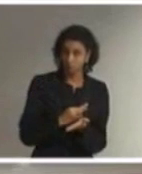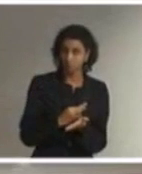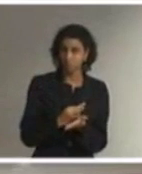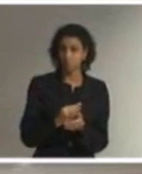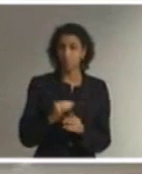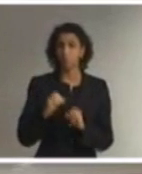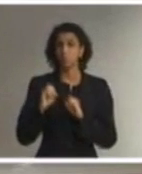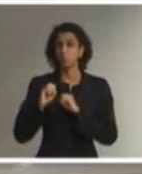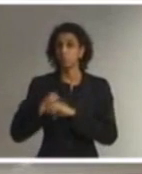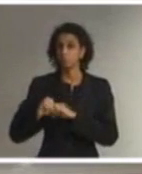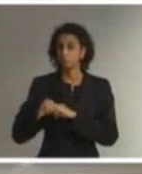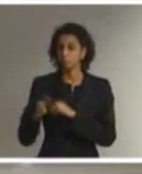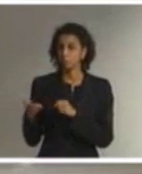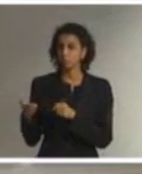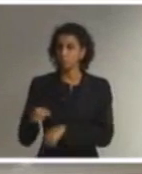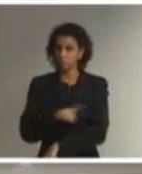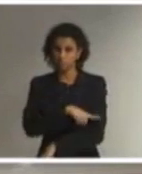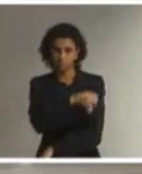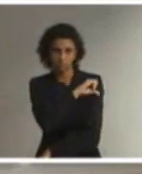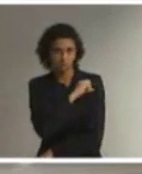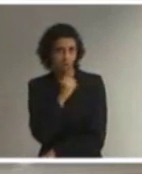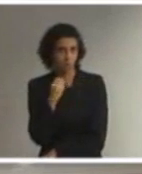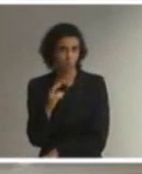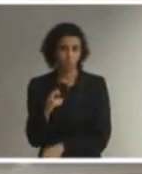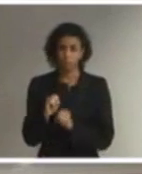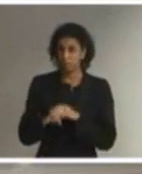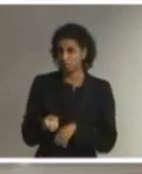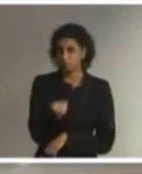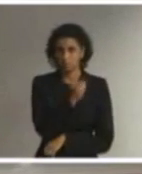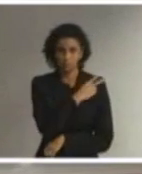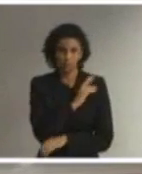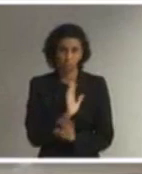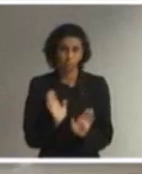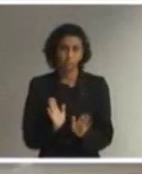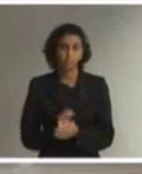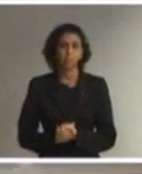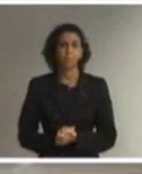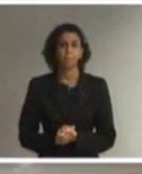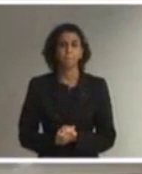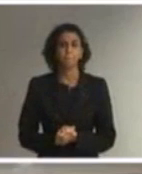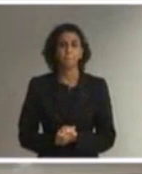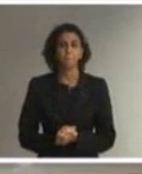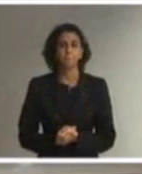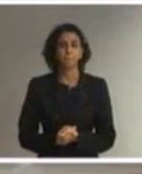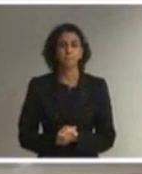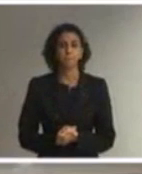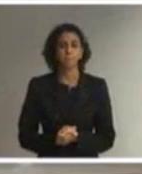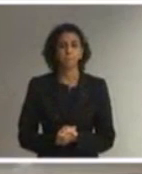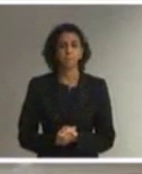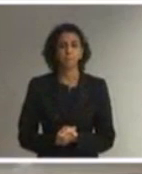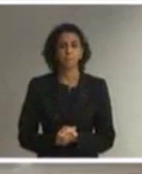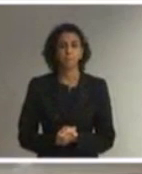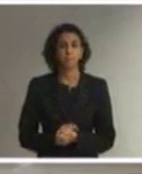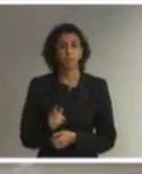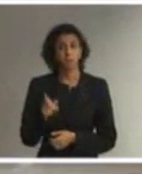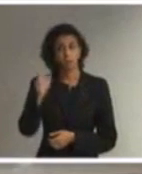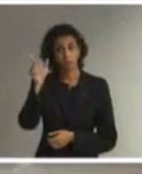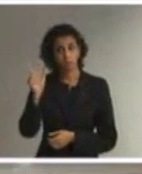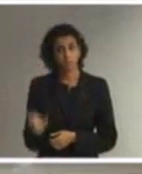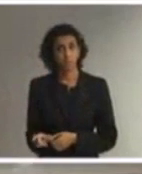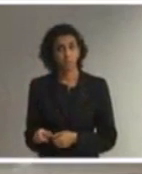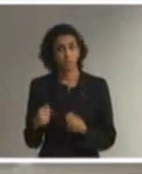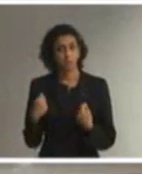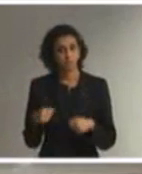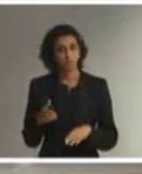do ensino fundamental ou média, ou médio, desculpe, ter acesso